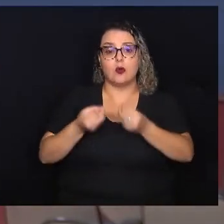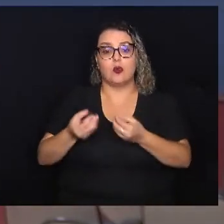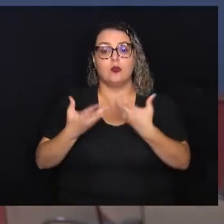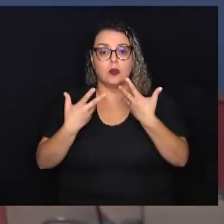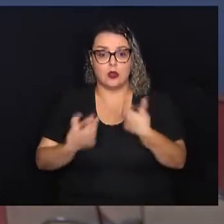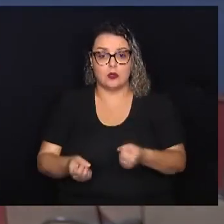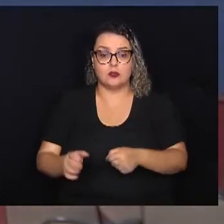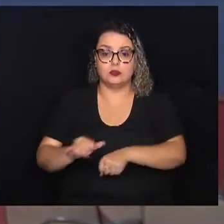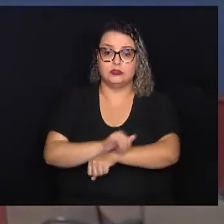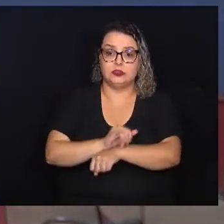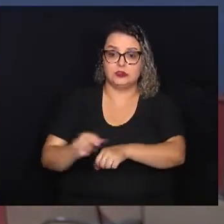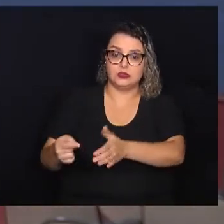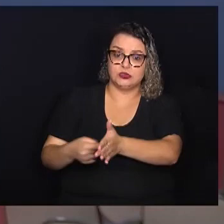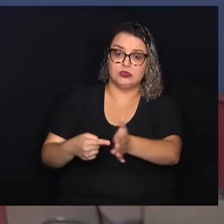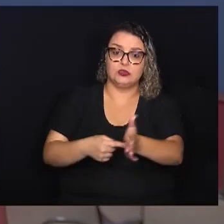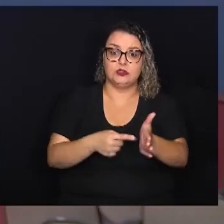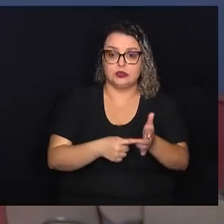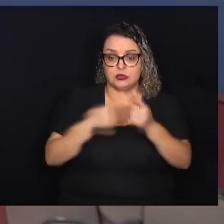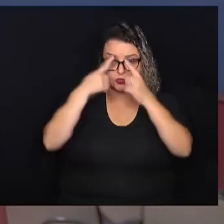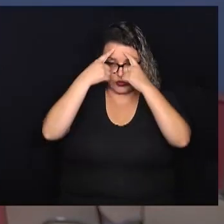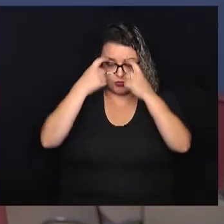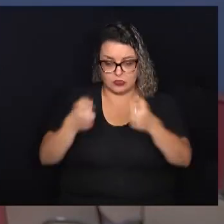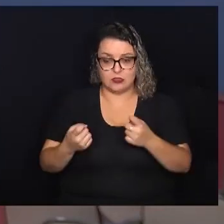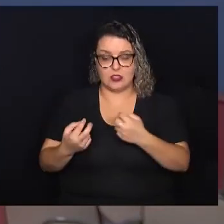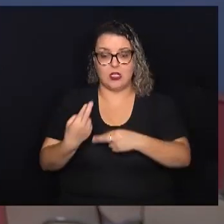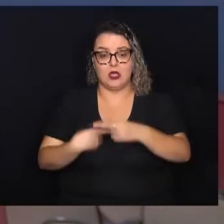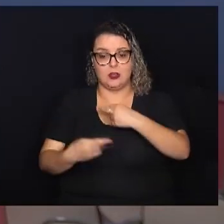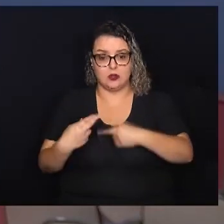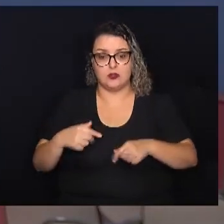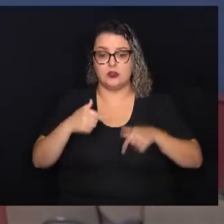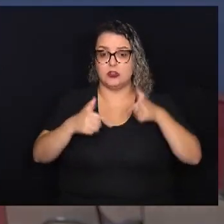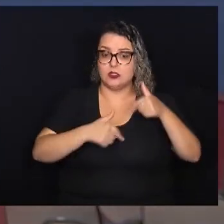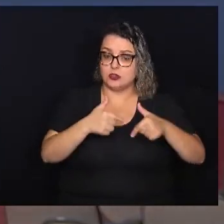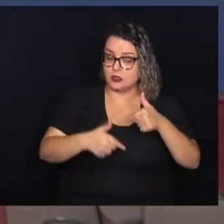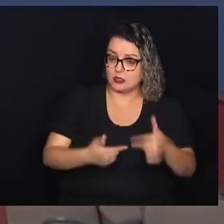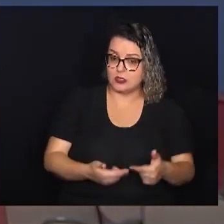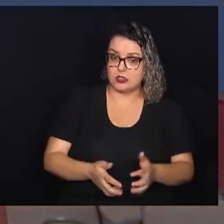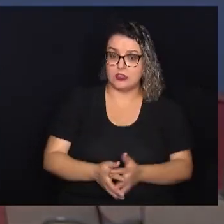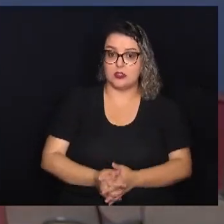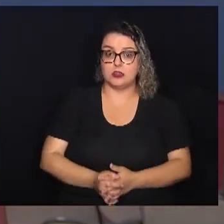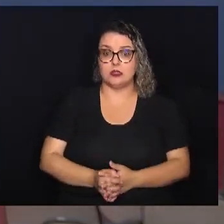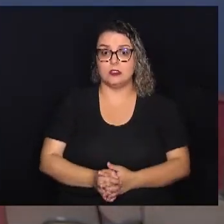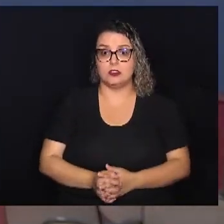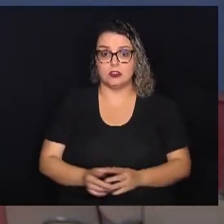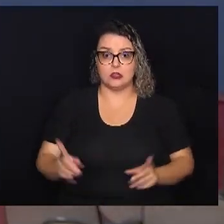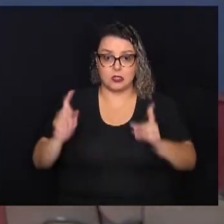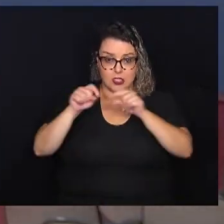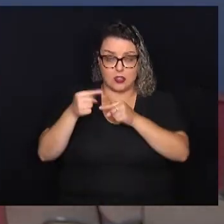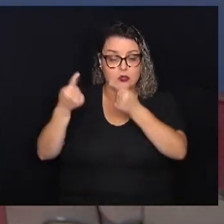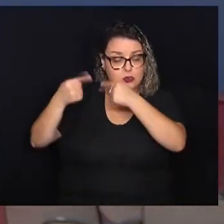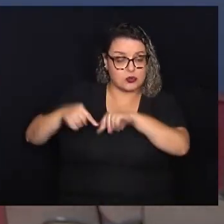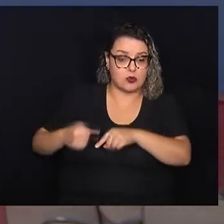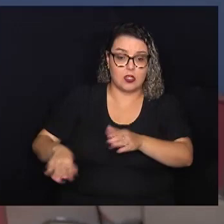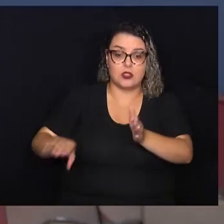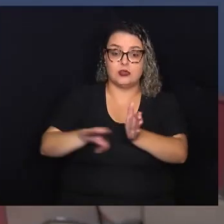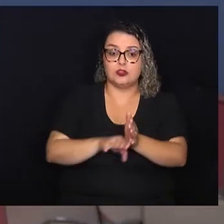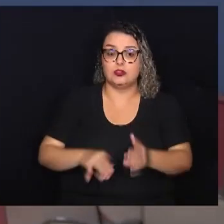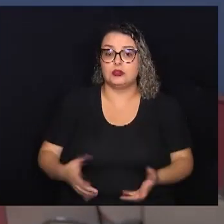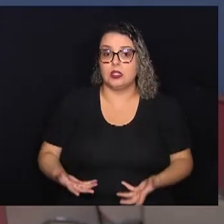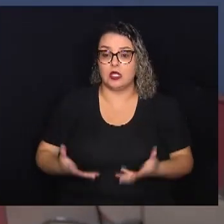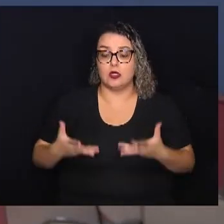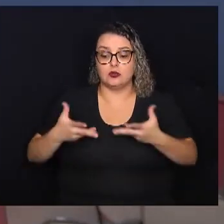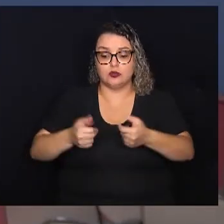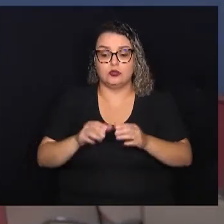mecanismos de denúncia de violências relacionadas ao trabalho. E o desafio é chegar naquele conjunto da